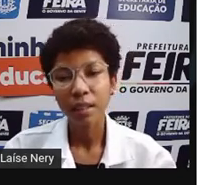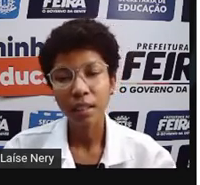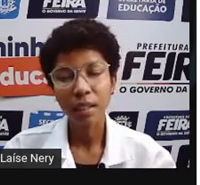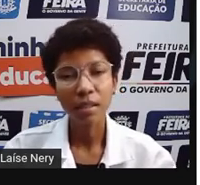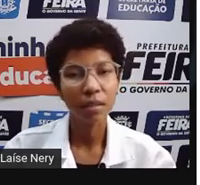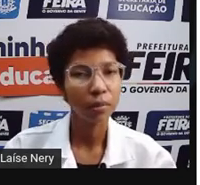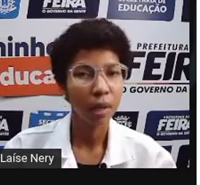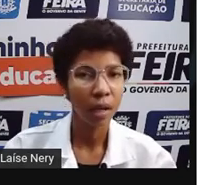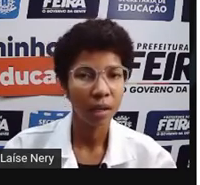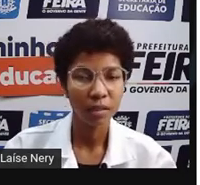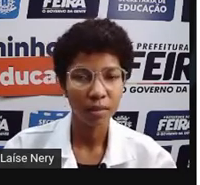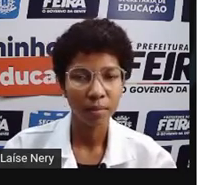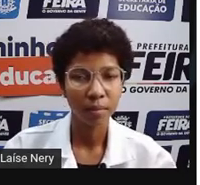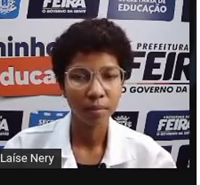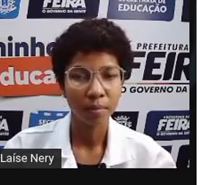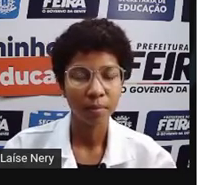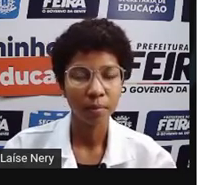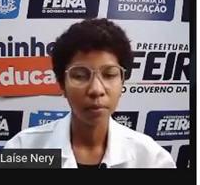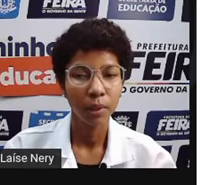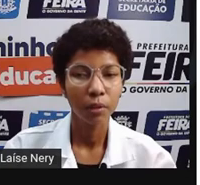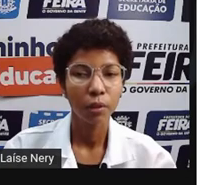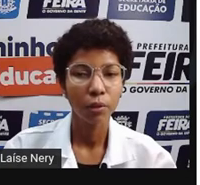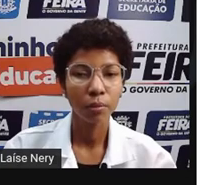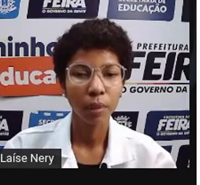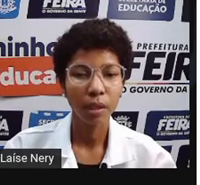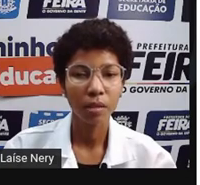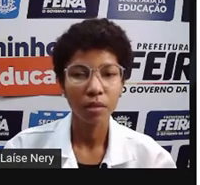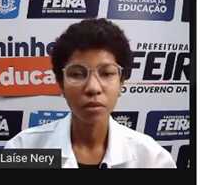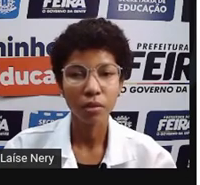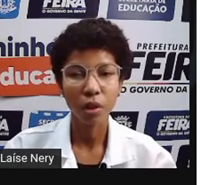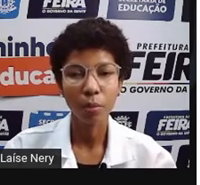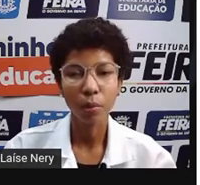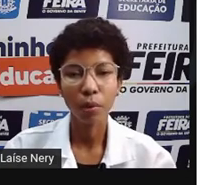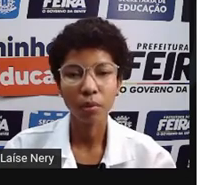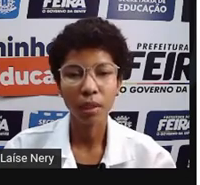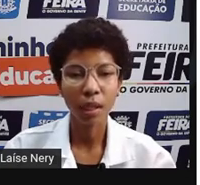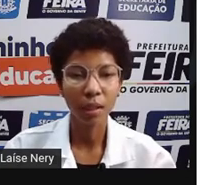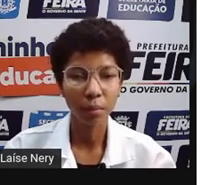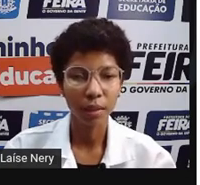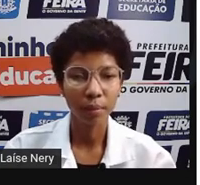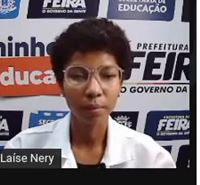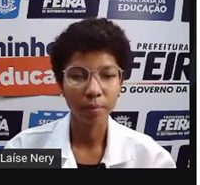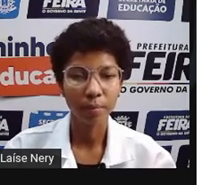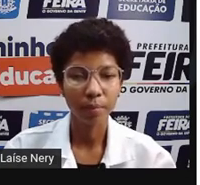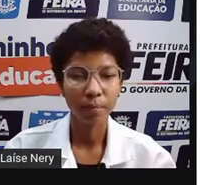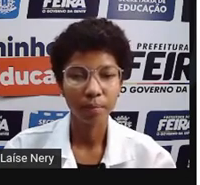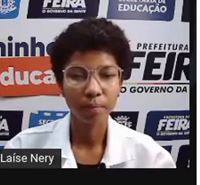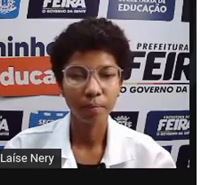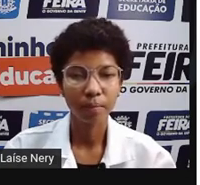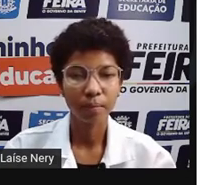35 reais no mês só por conta da lâmpada.